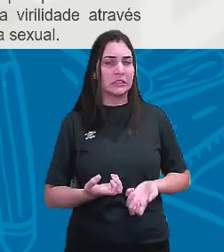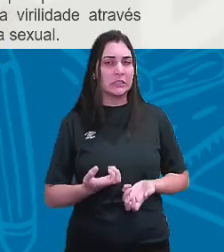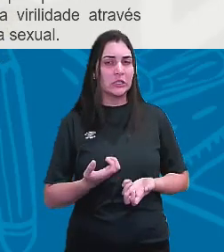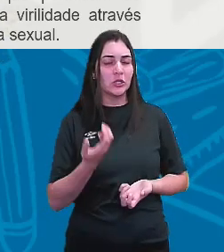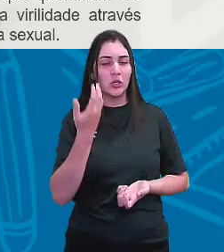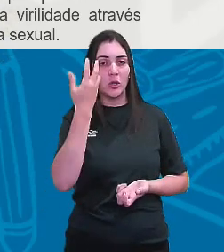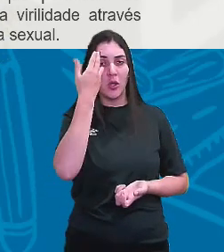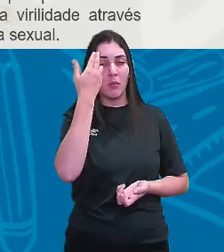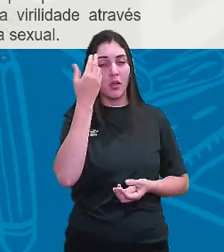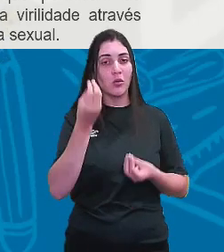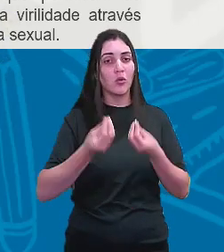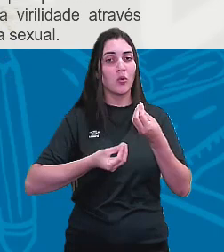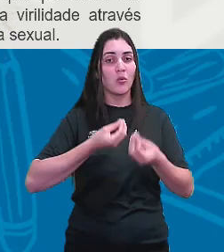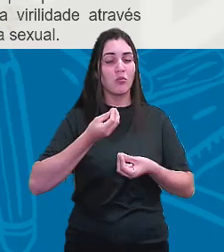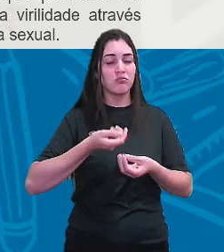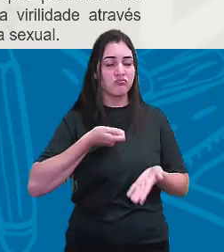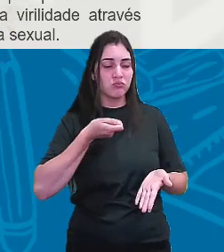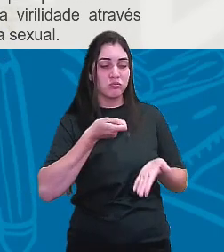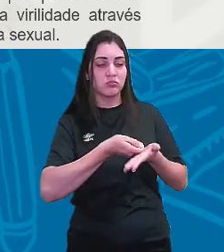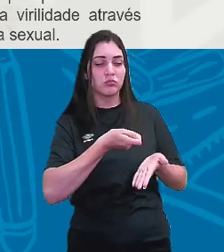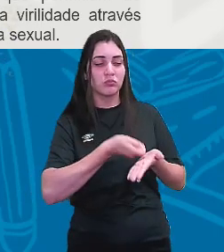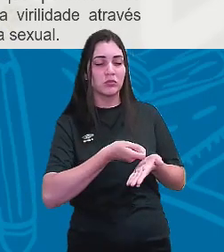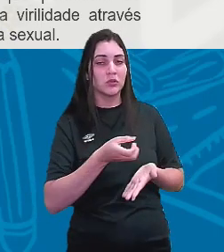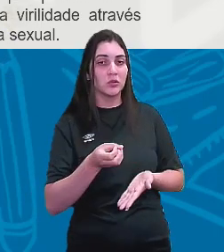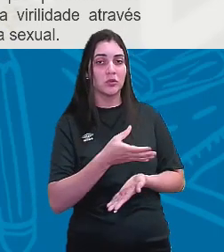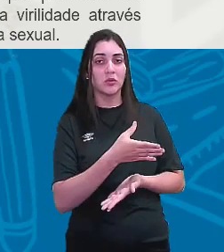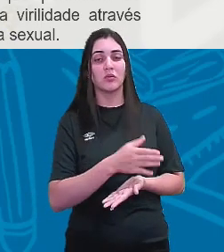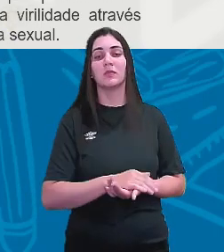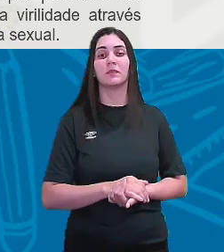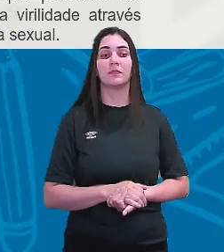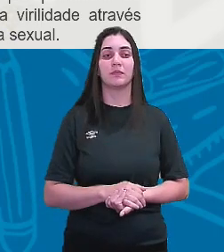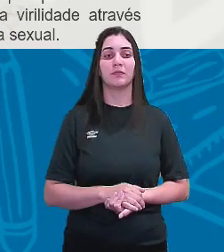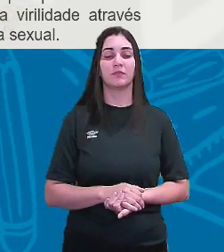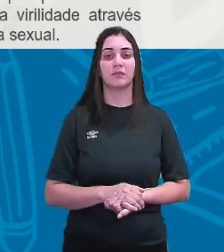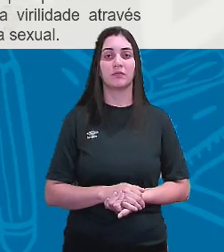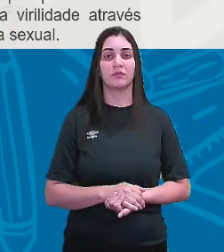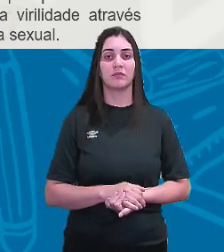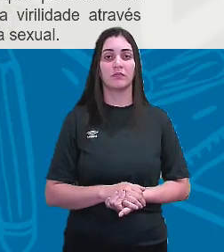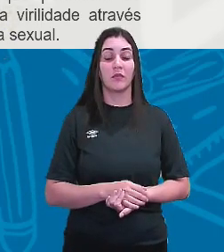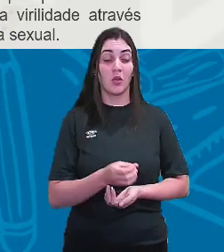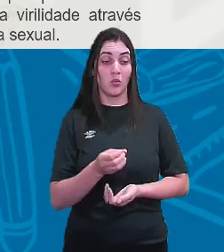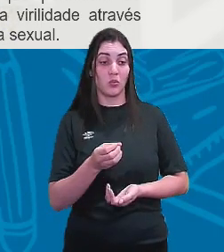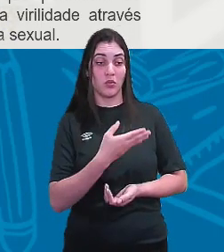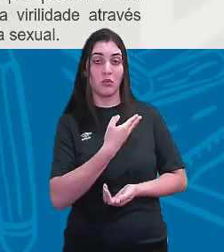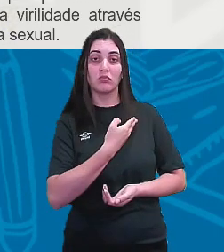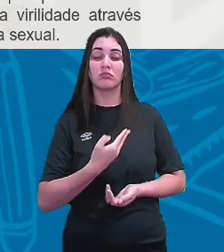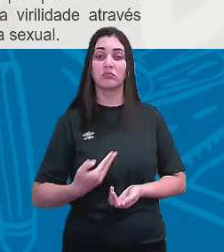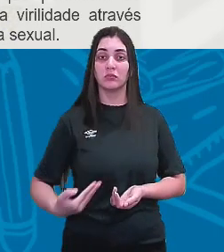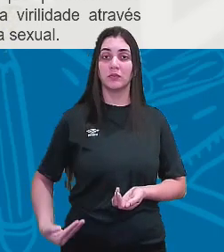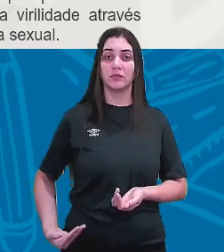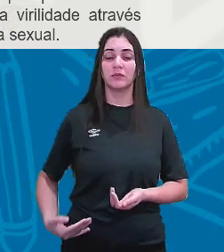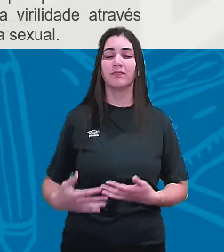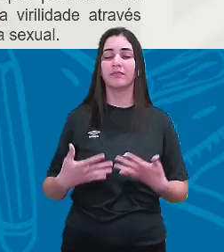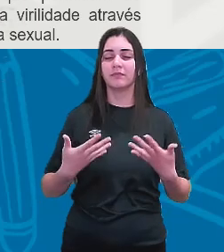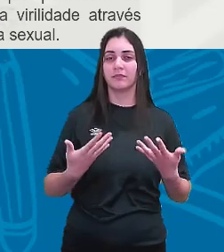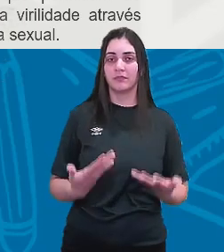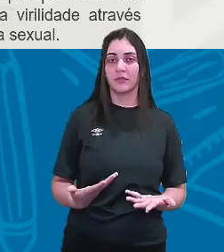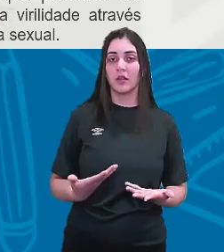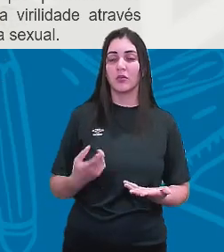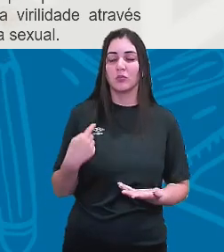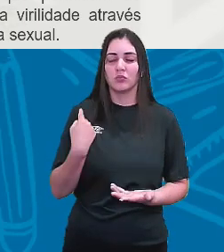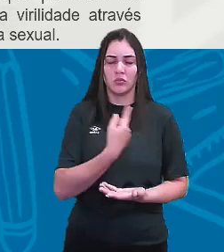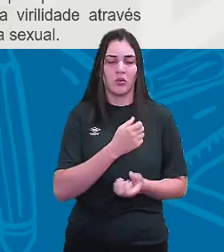forma de instituir um novo governo. Então, a gente